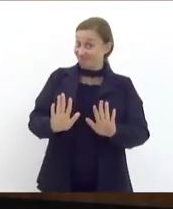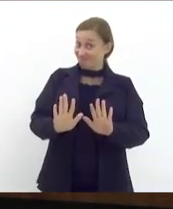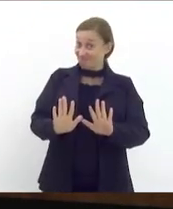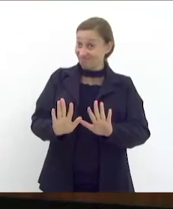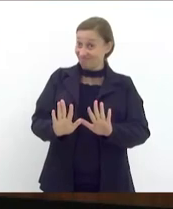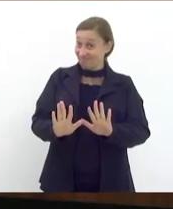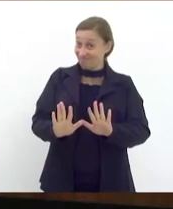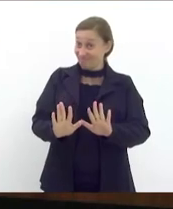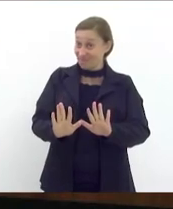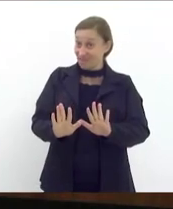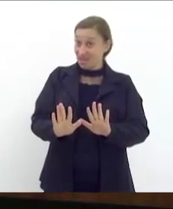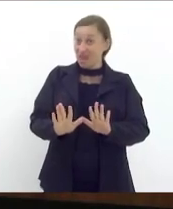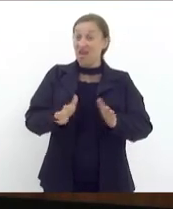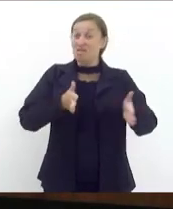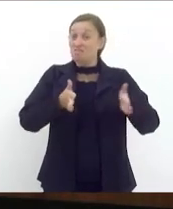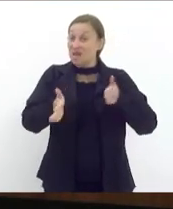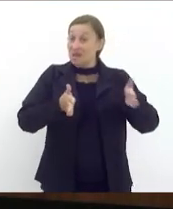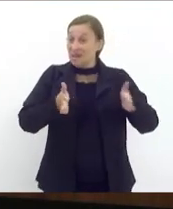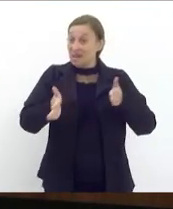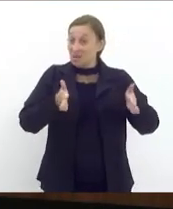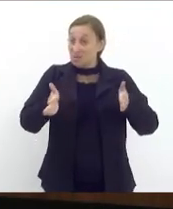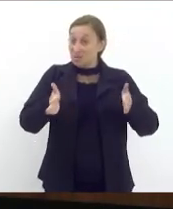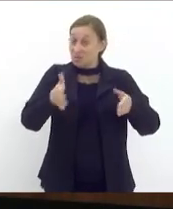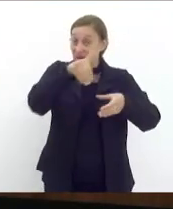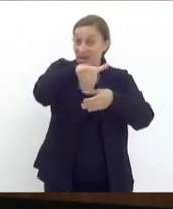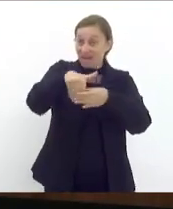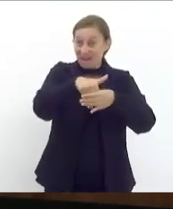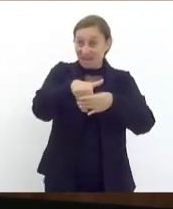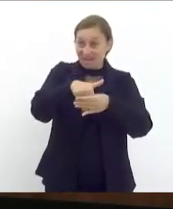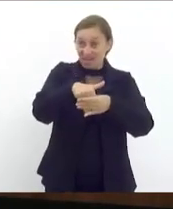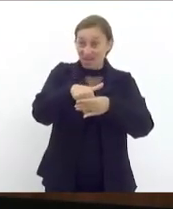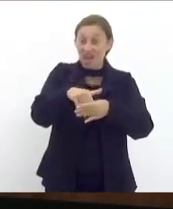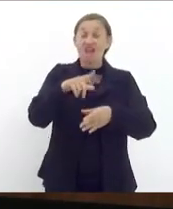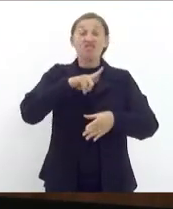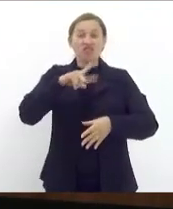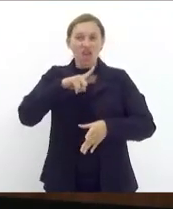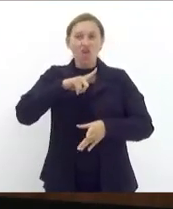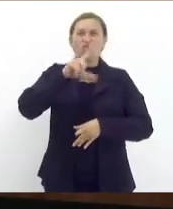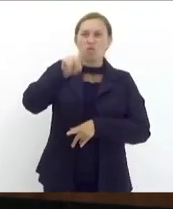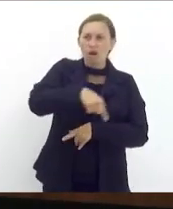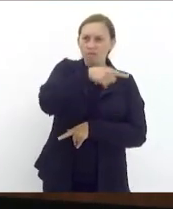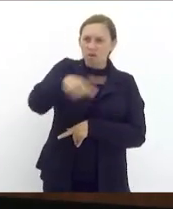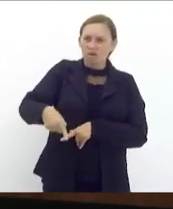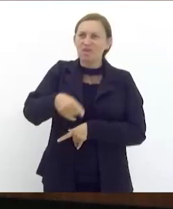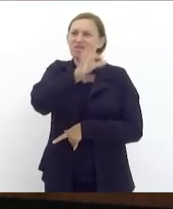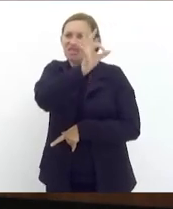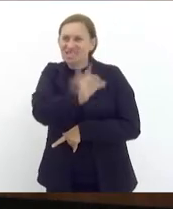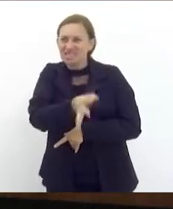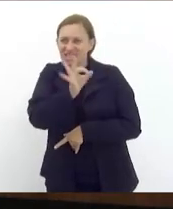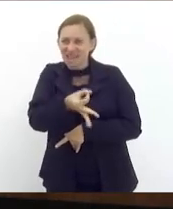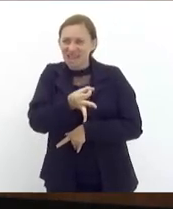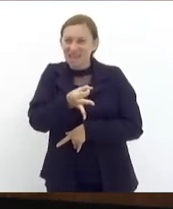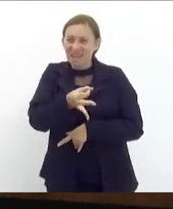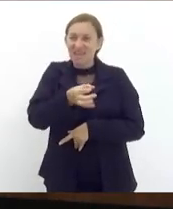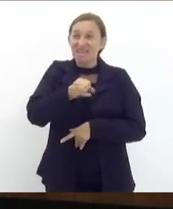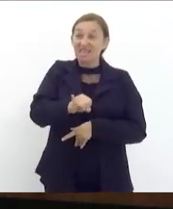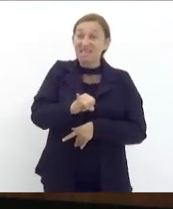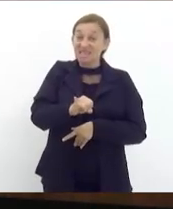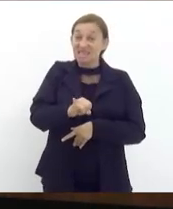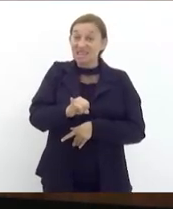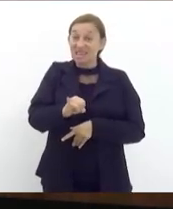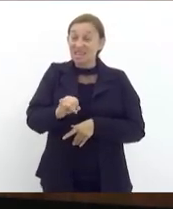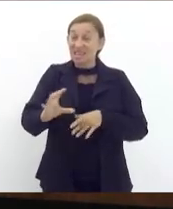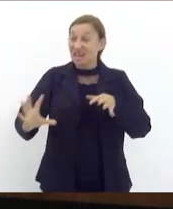durante a campanha eleitoral houve uma proibição expressa de que se associasse